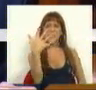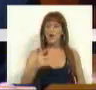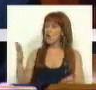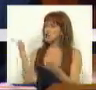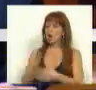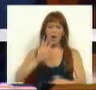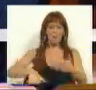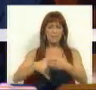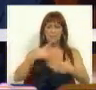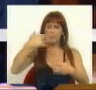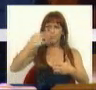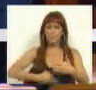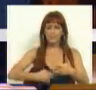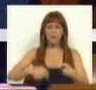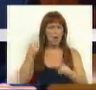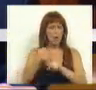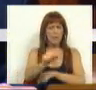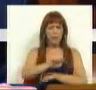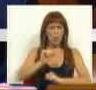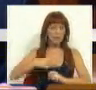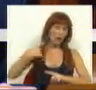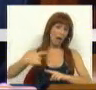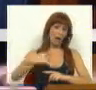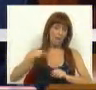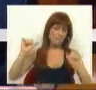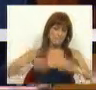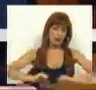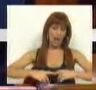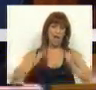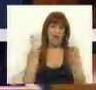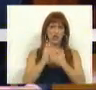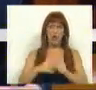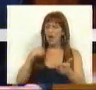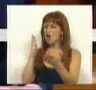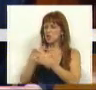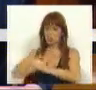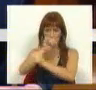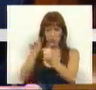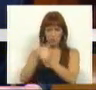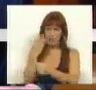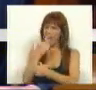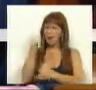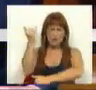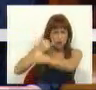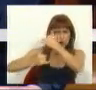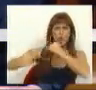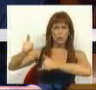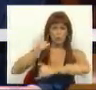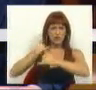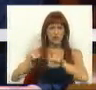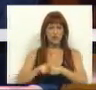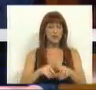escola a tempo inteiro, combate ao insucesso escolar, estudo acompanhado, aulas de substituição,